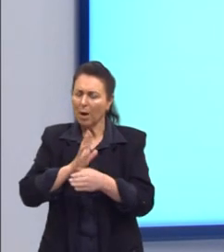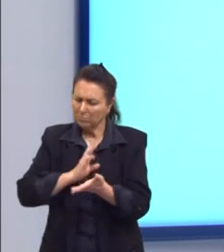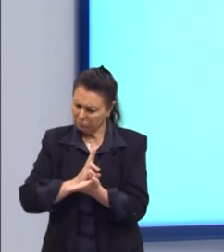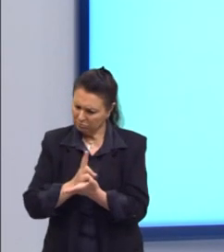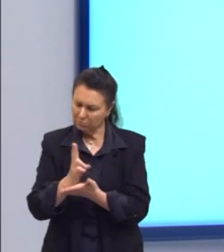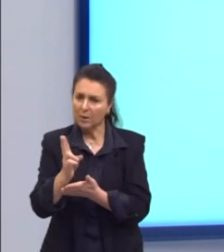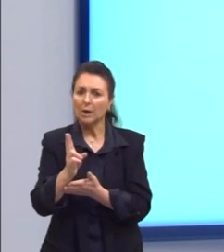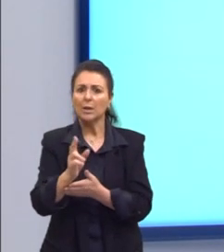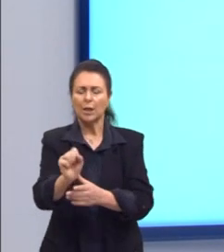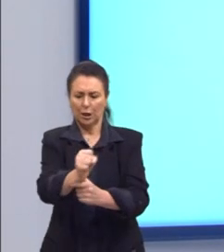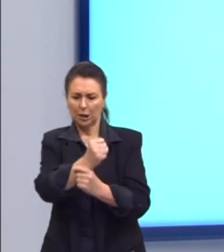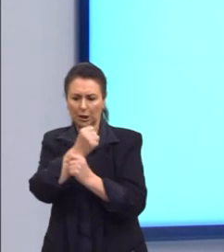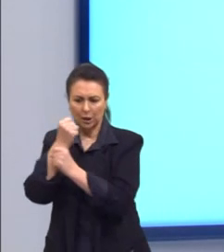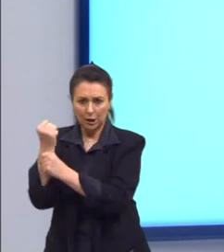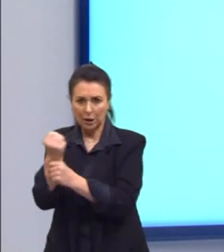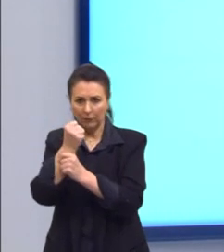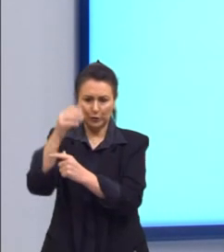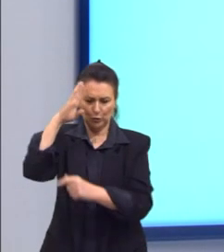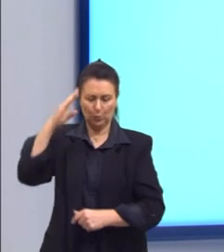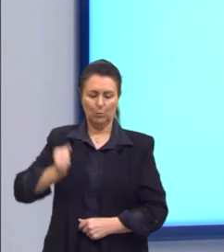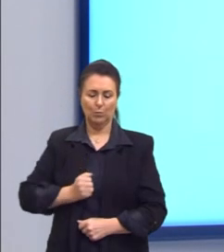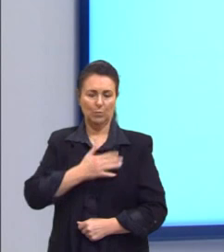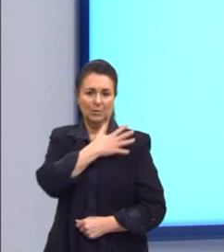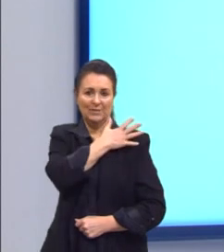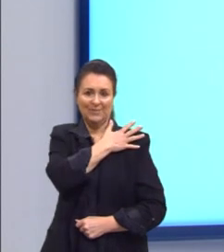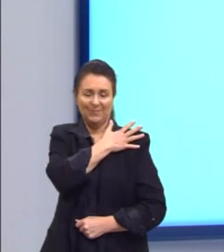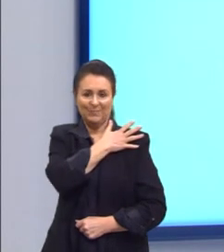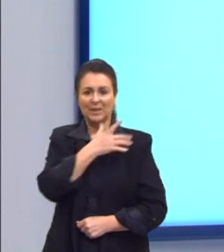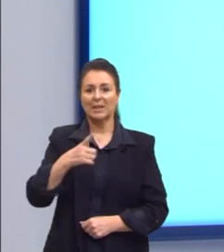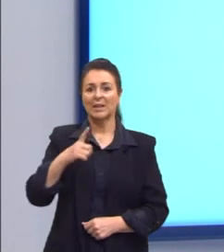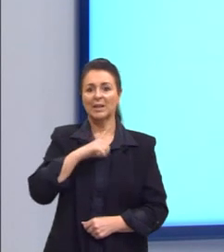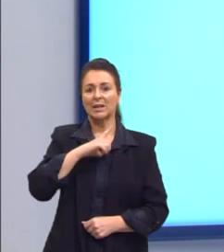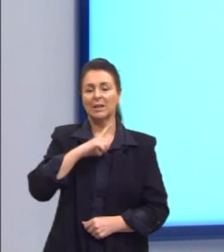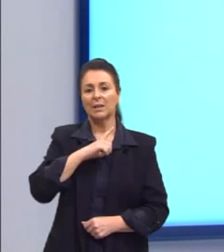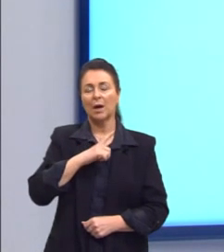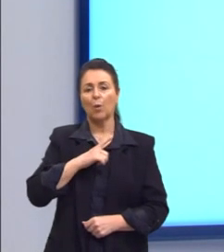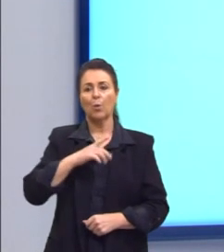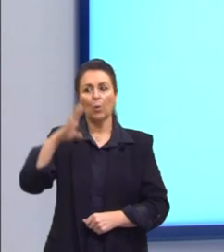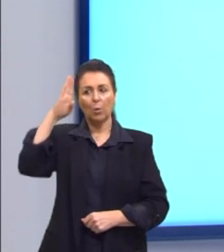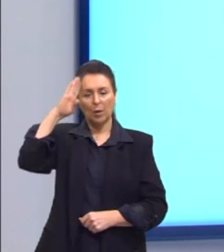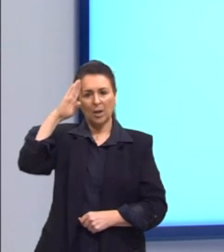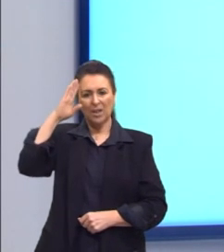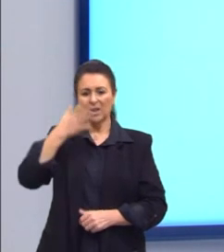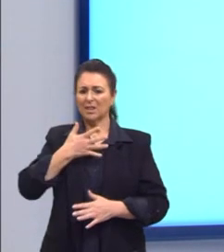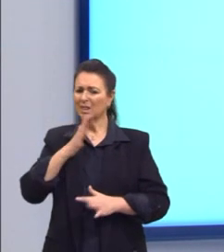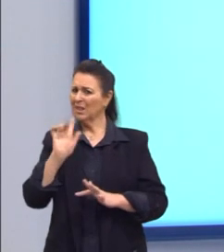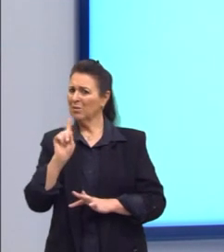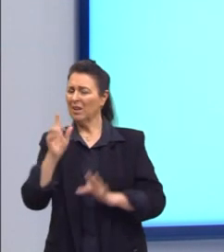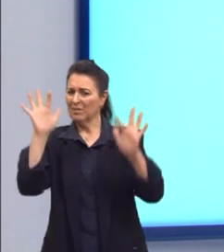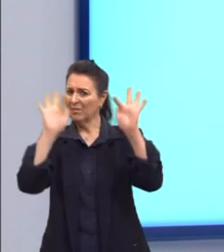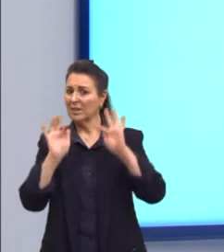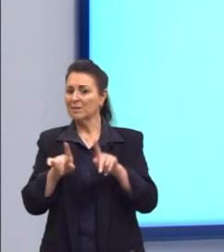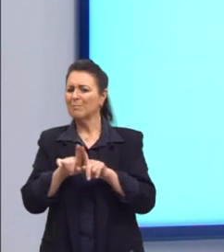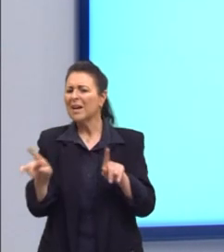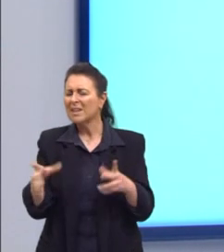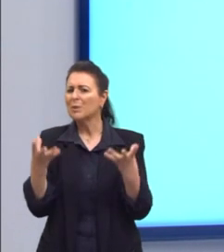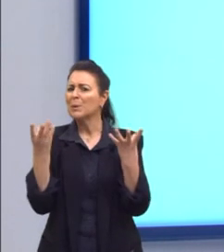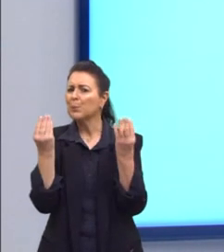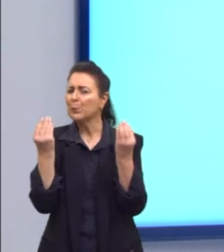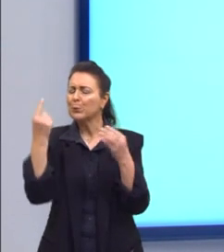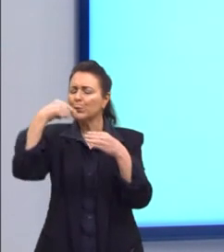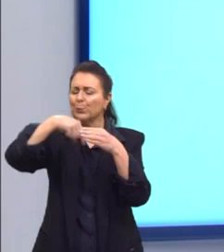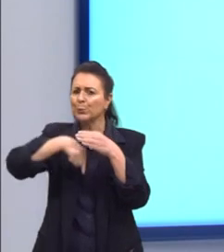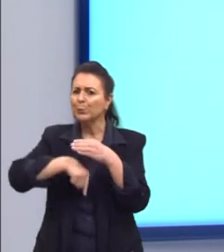defender ditaduras depois. Então, esse tenentismo, ele tinha uma insatisfação, mas ele não era tão progressista assim em alguns dos seus